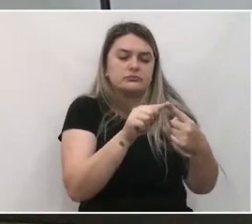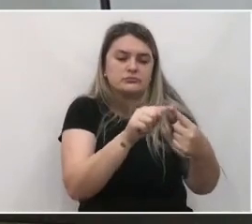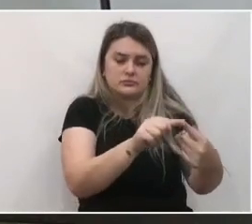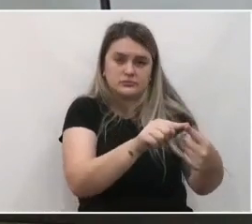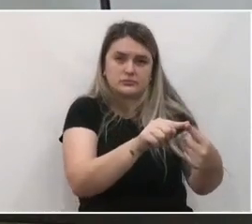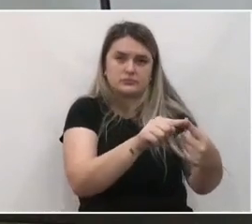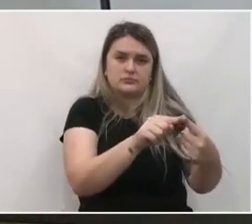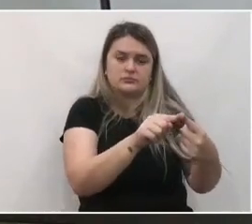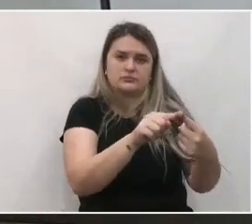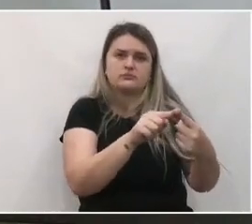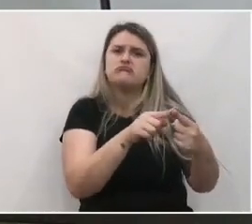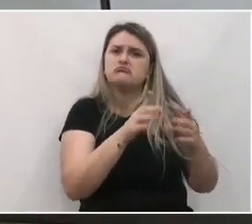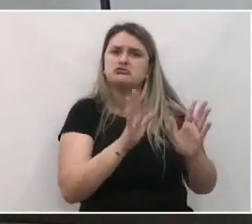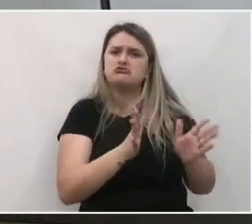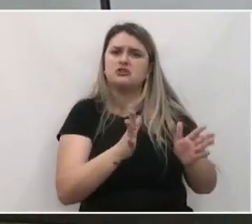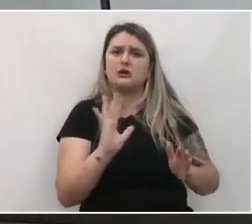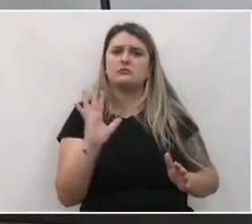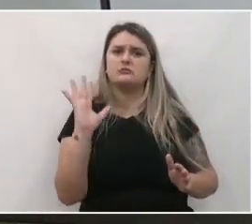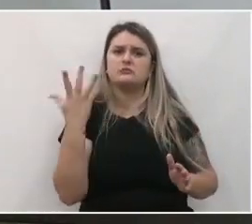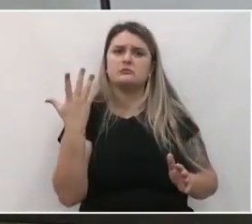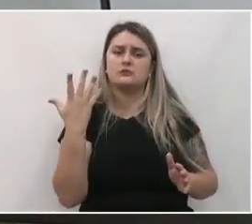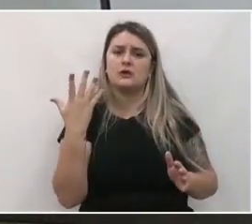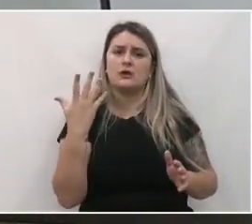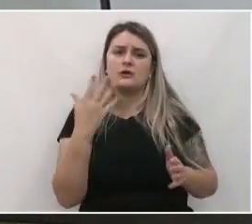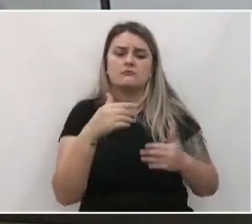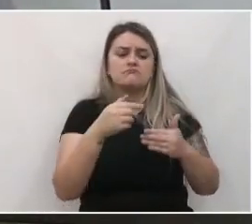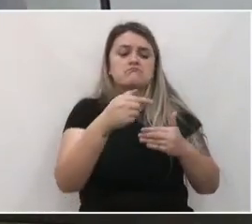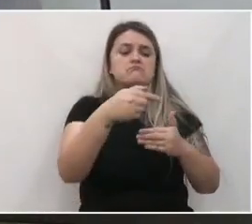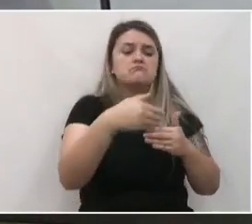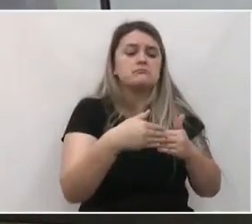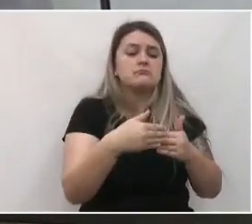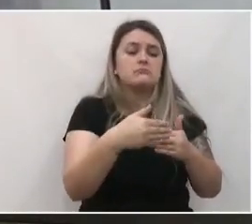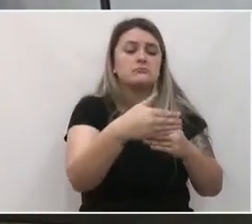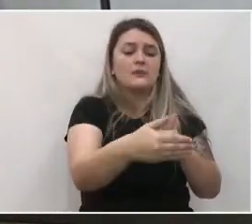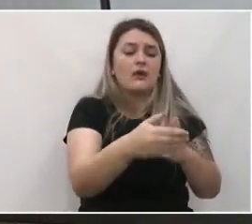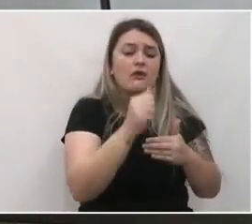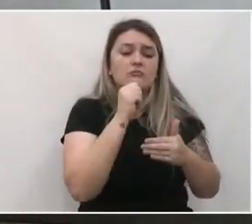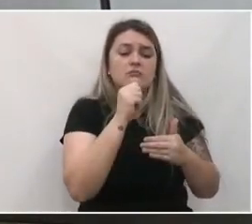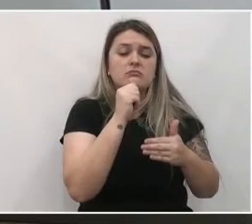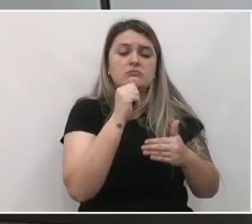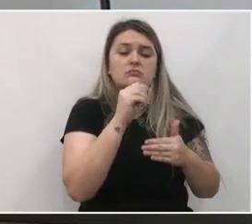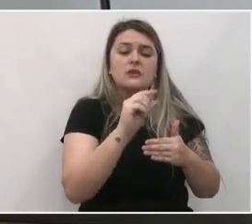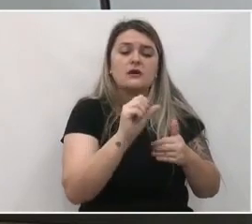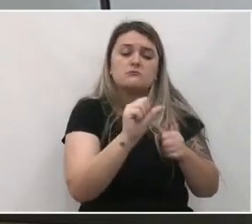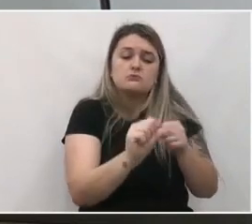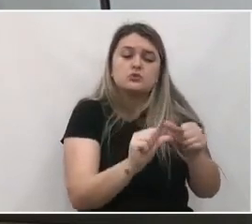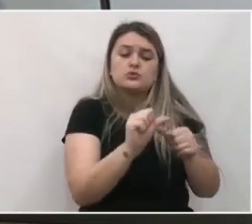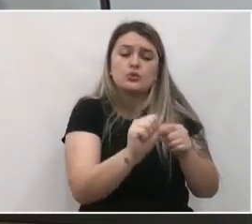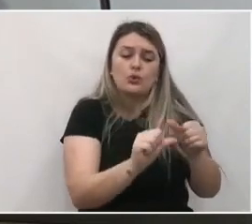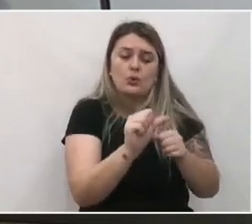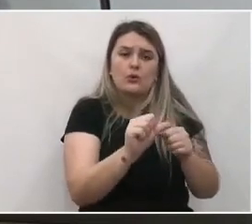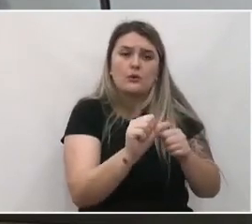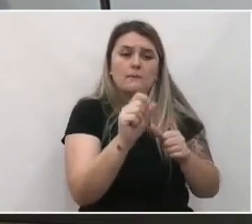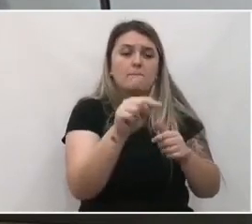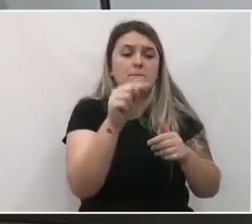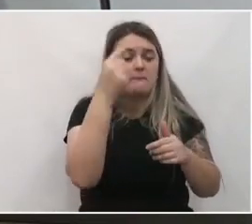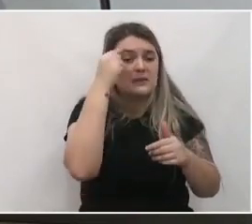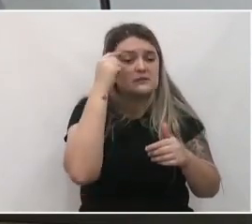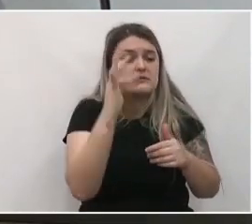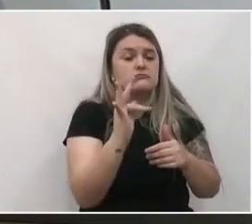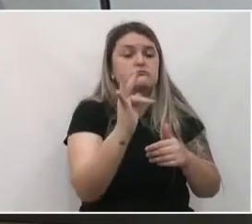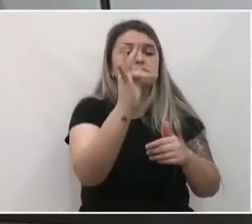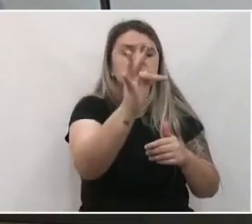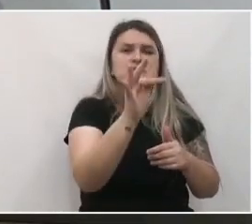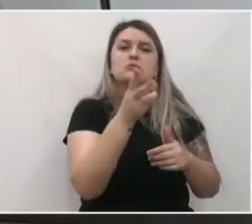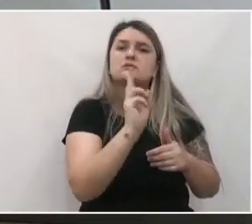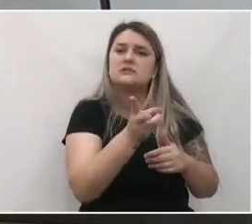anteriormente já foi realizada. Outra parte pode ter sido modificada. Então, a